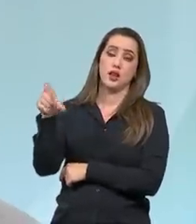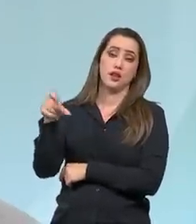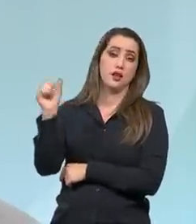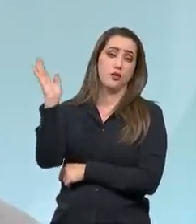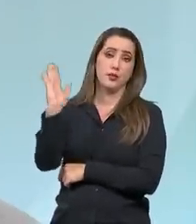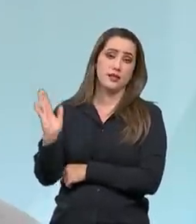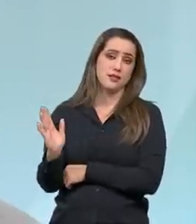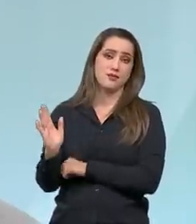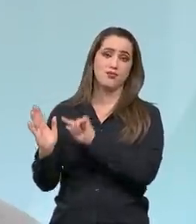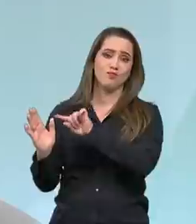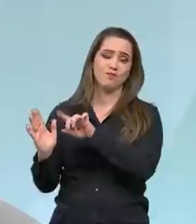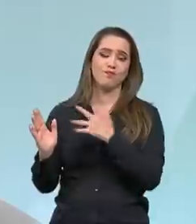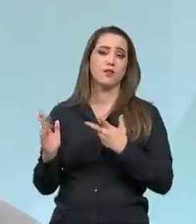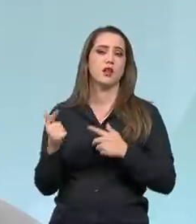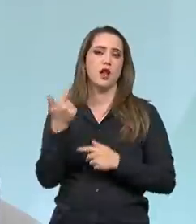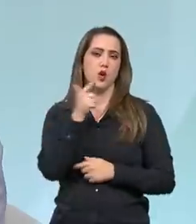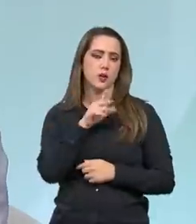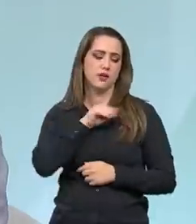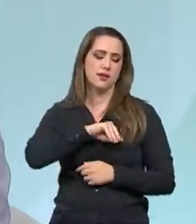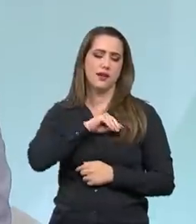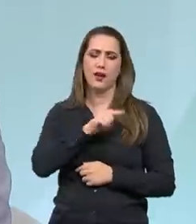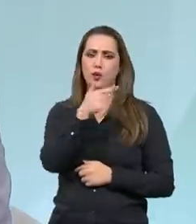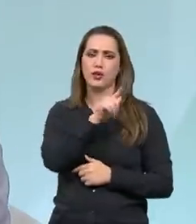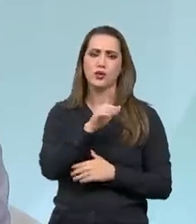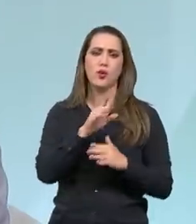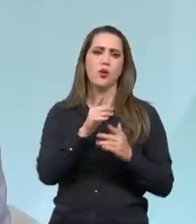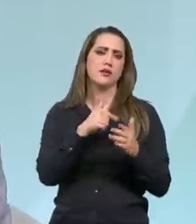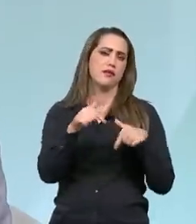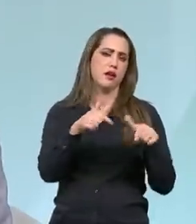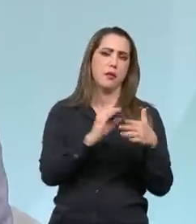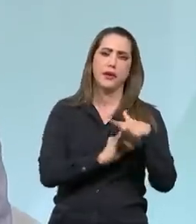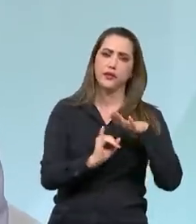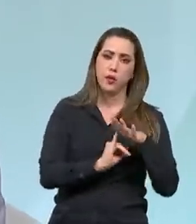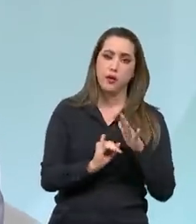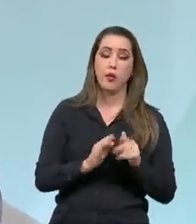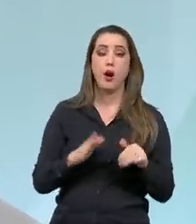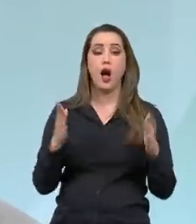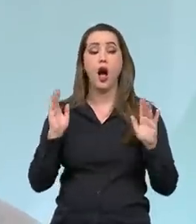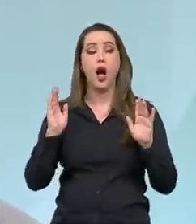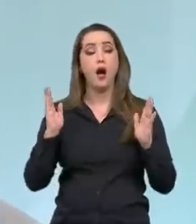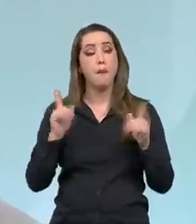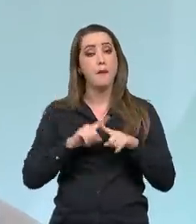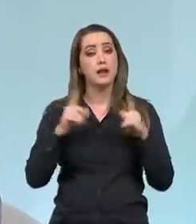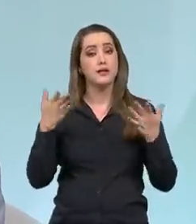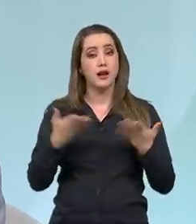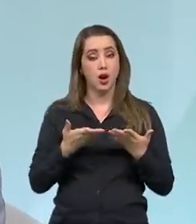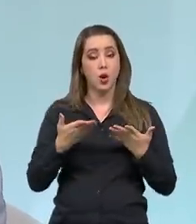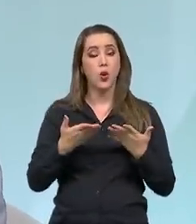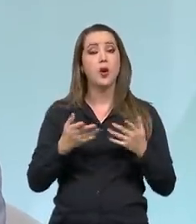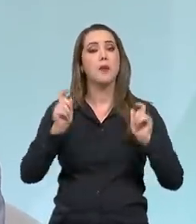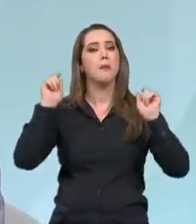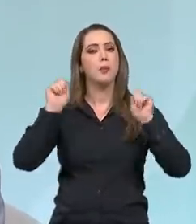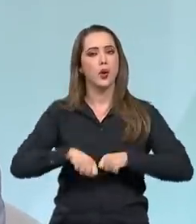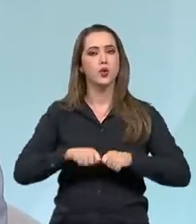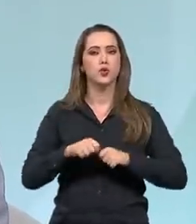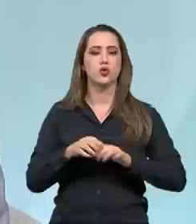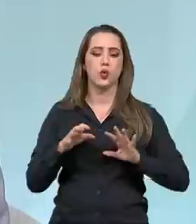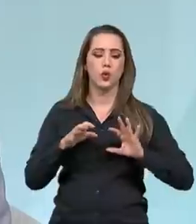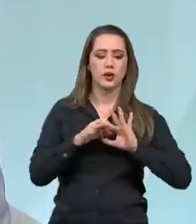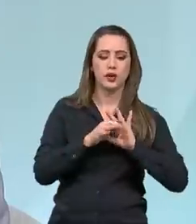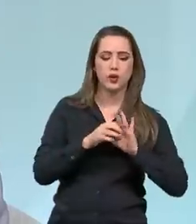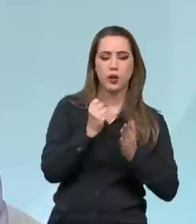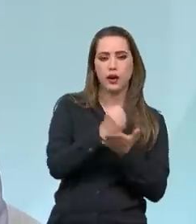de renda informalmente. Com essa porta de saída, ou seja, você agora pode acumular o programa social e